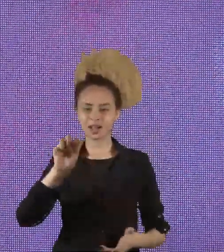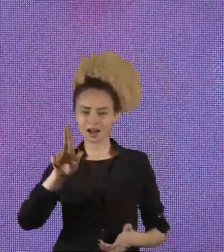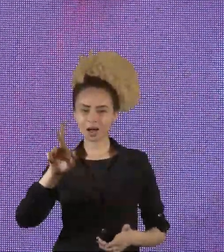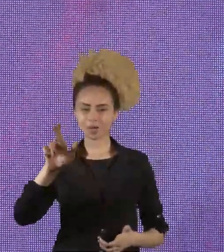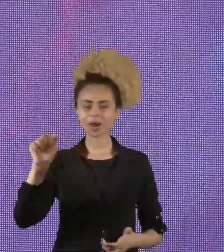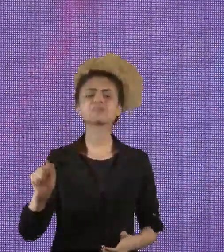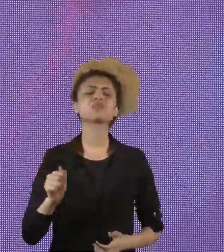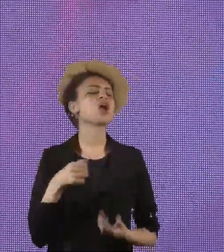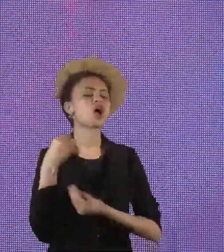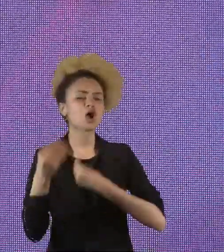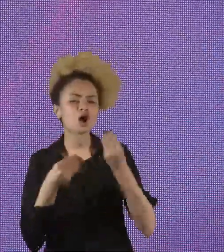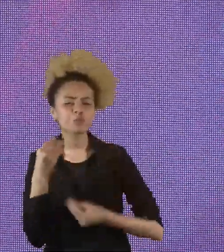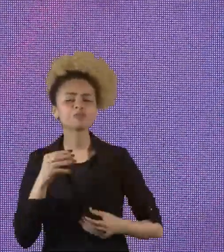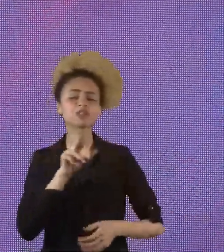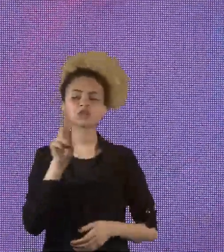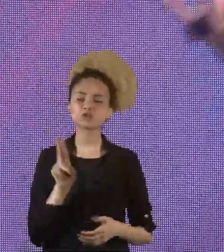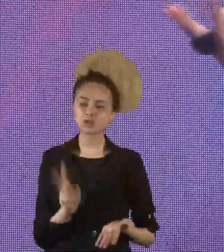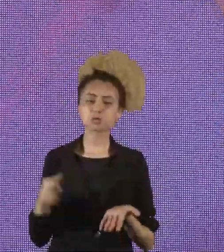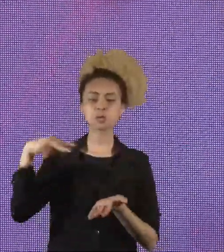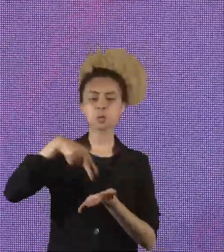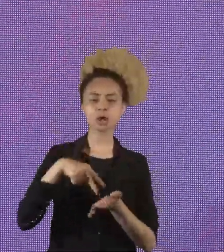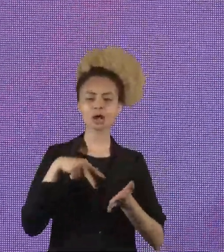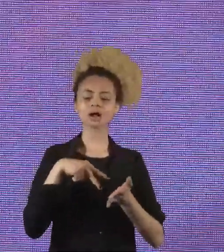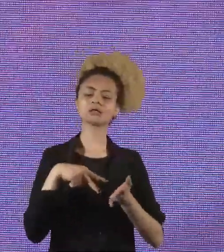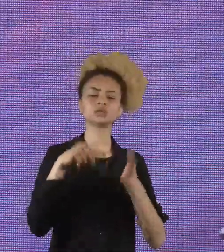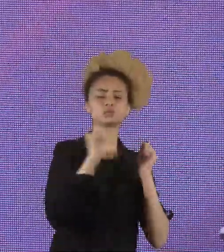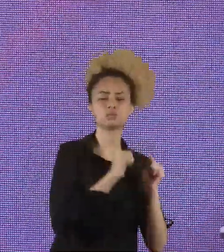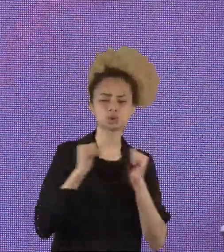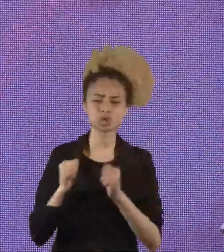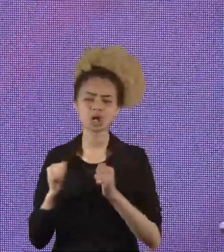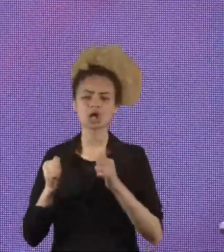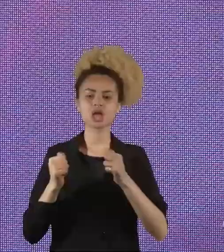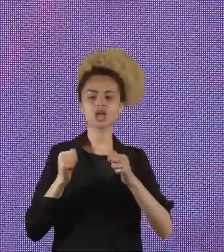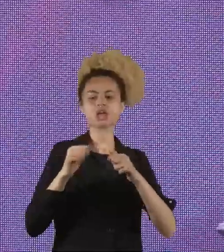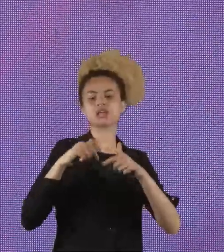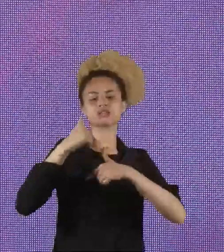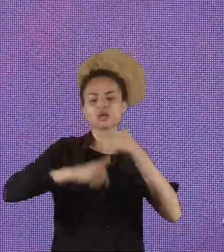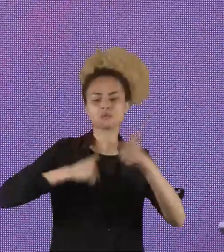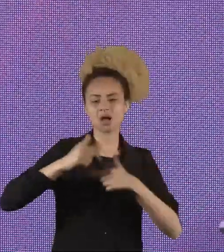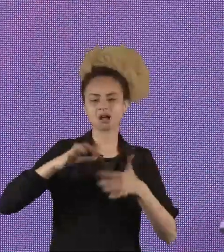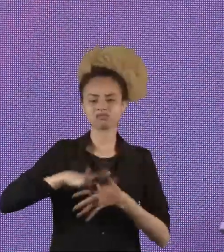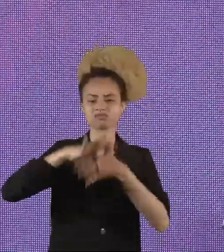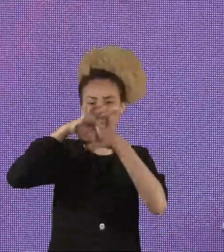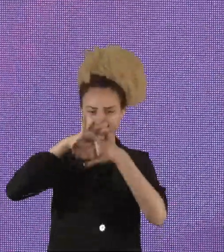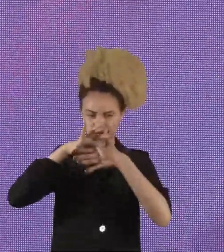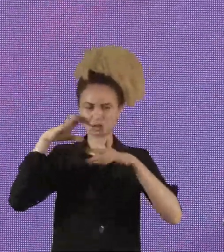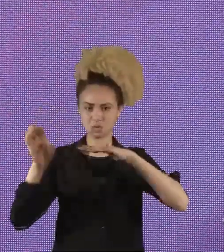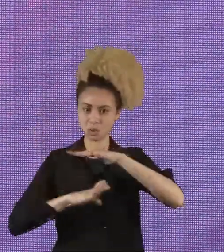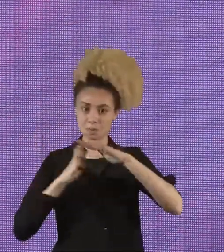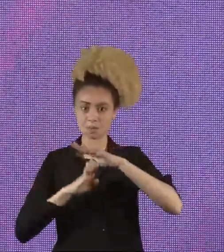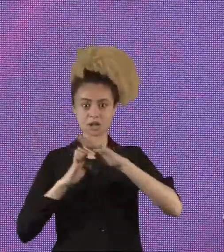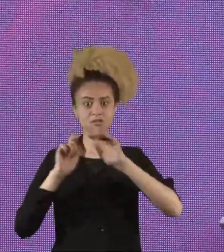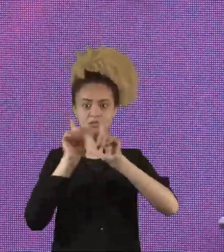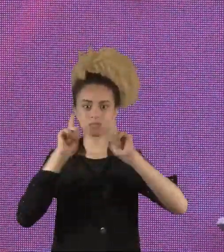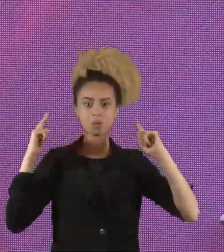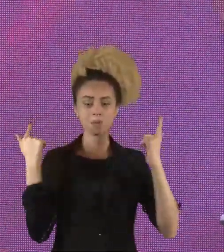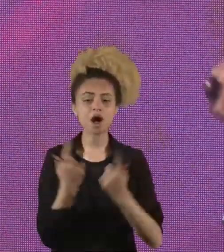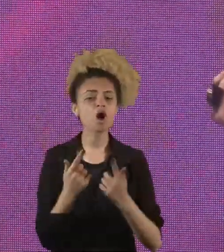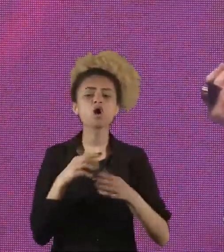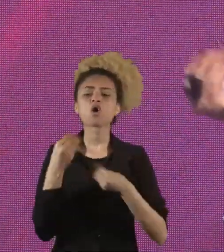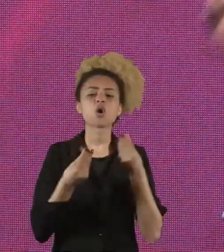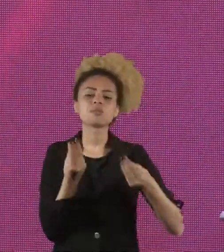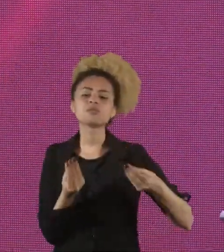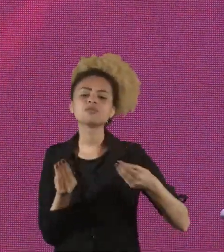Laura, como é que você tem usado o seu lugar de poder, de executiva, na alta liderança de uma empresa global para